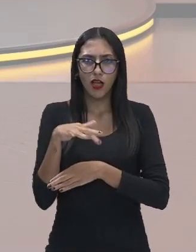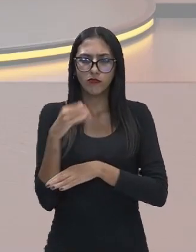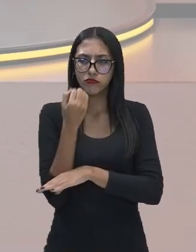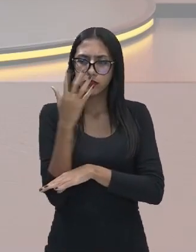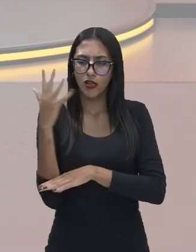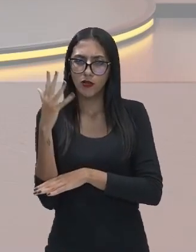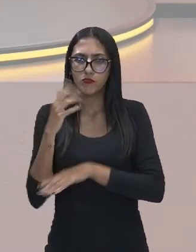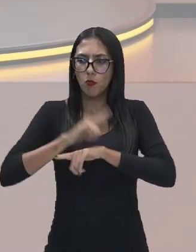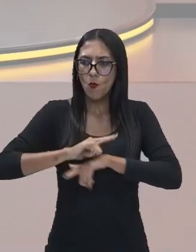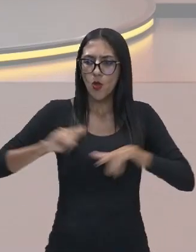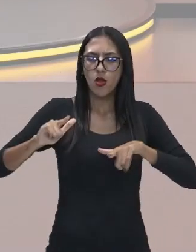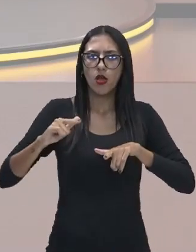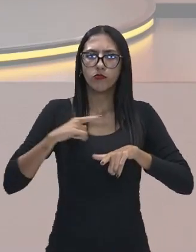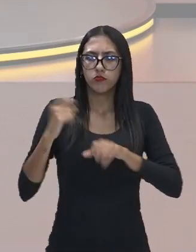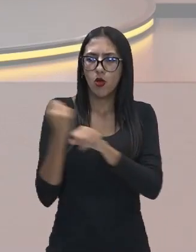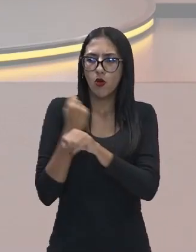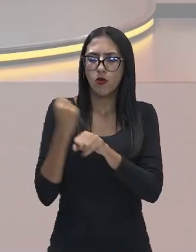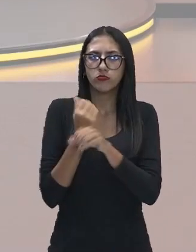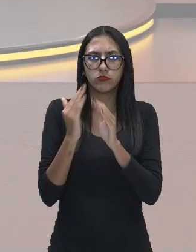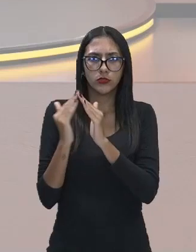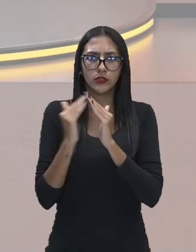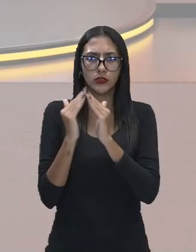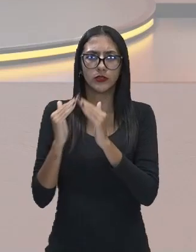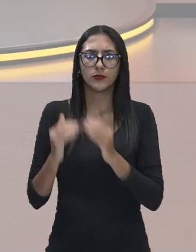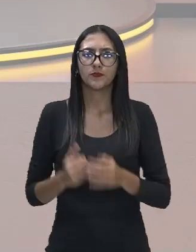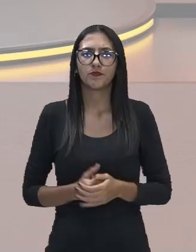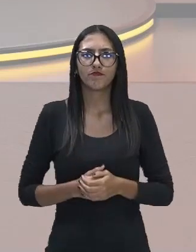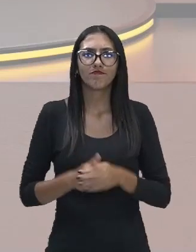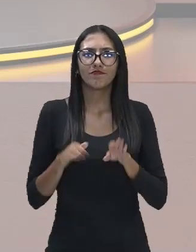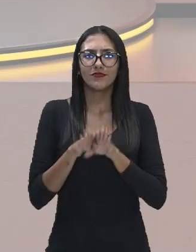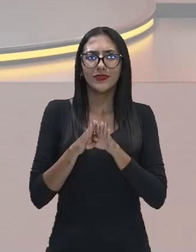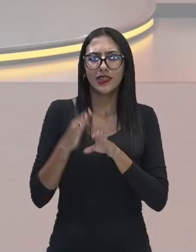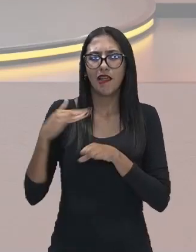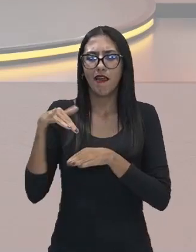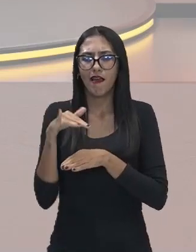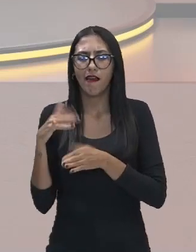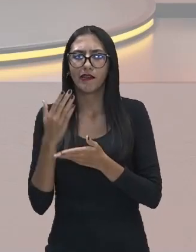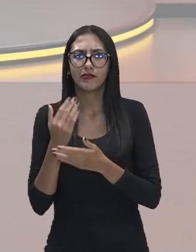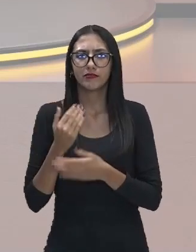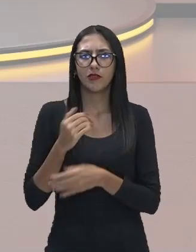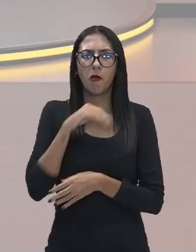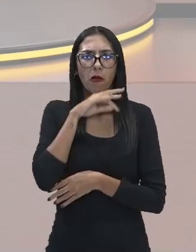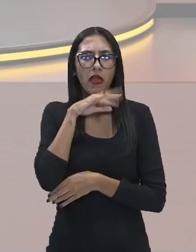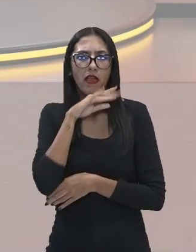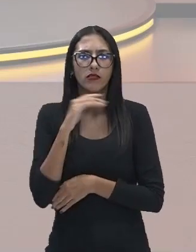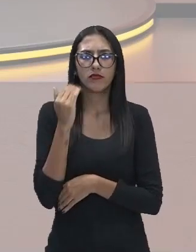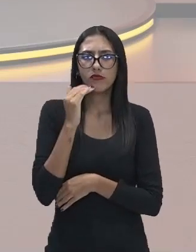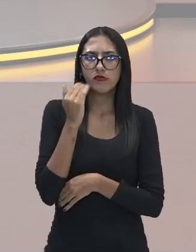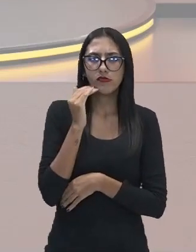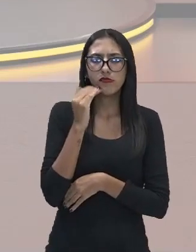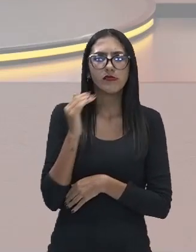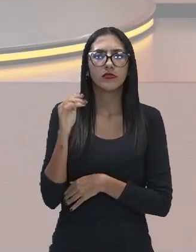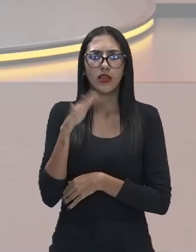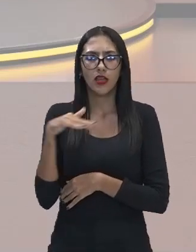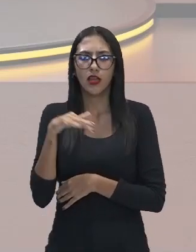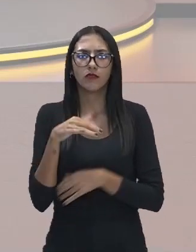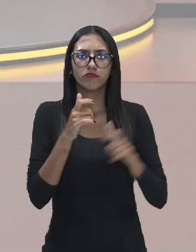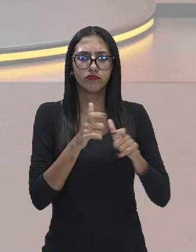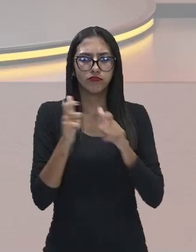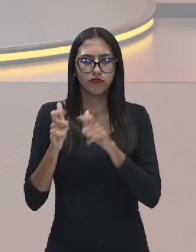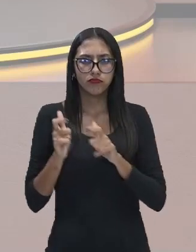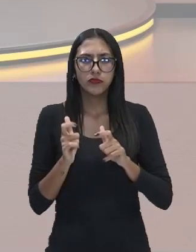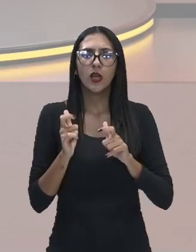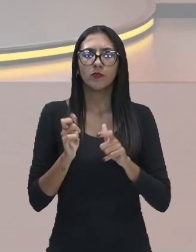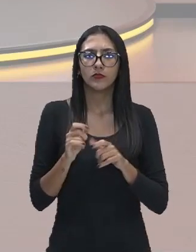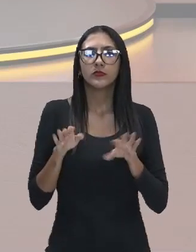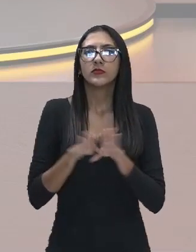a ocupação irregular e a infraestrutura inadequada que acaba acontecendo nesses lugares aumenta os riscos